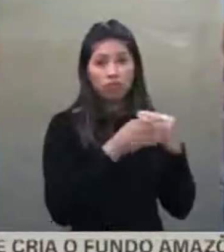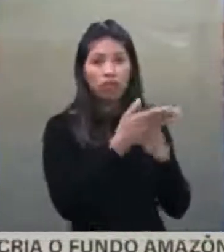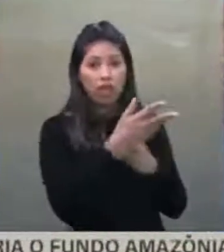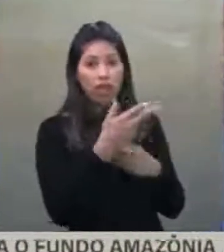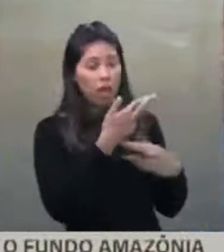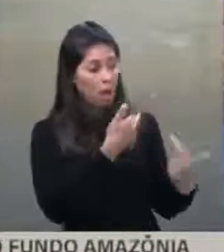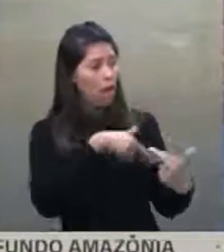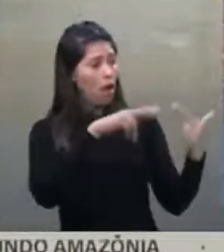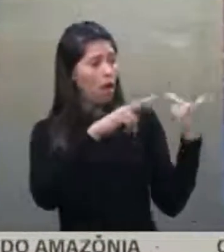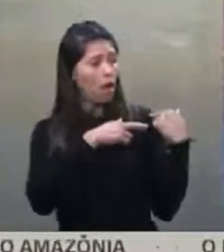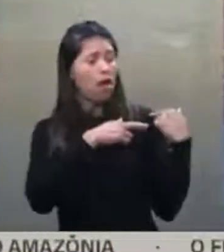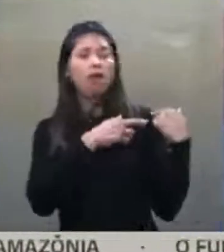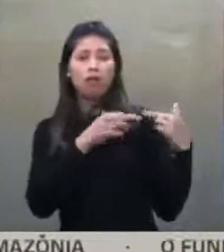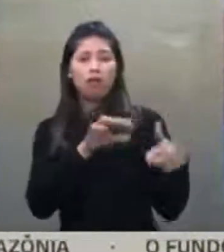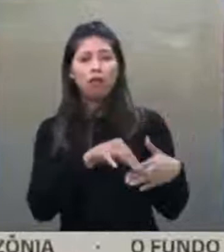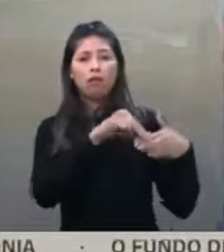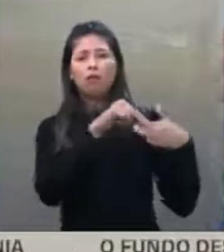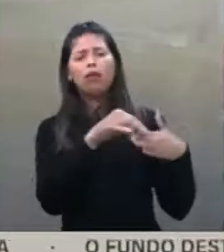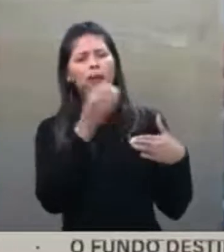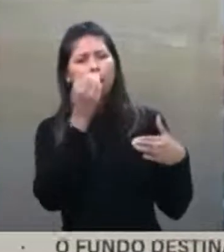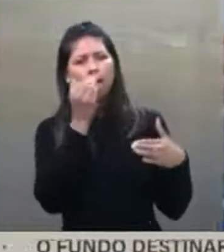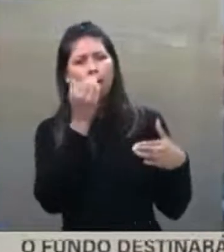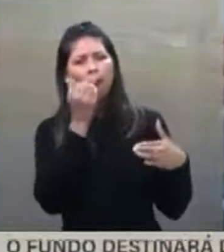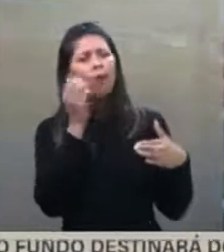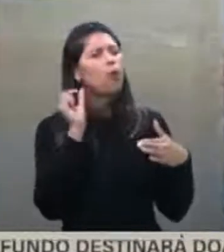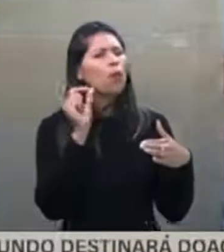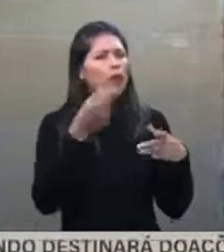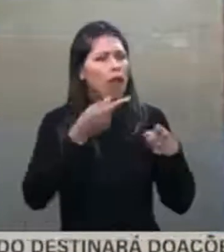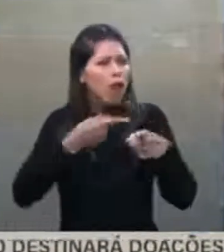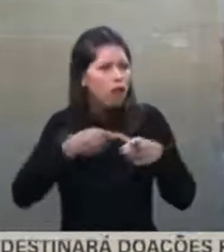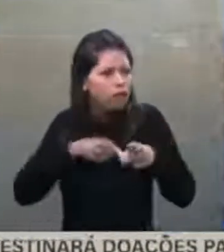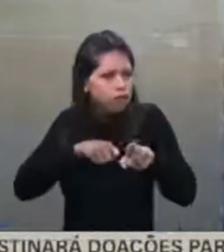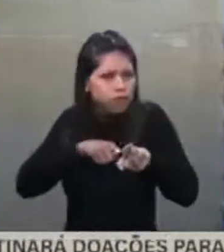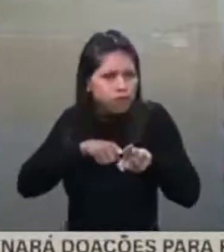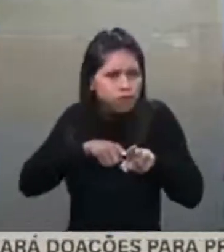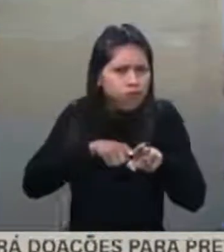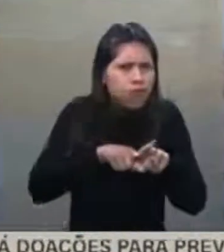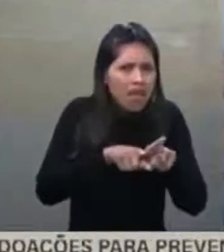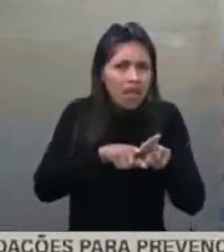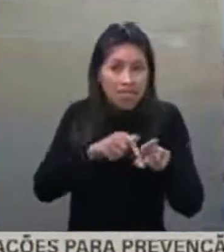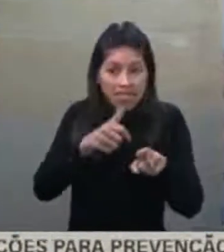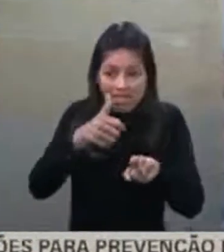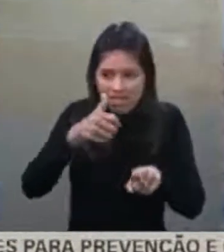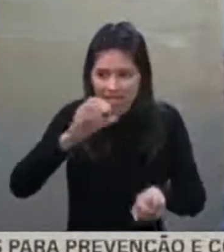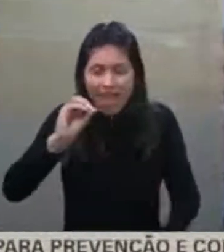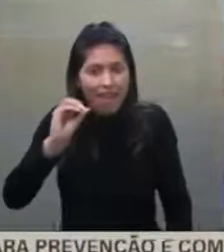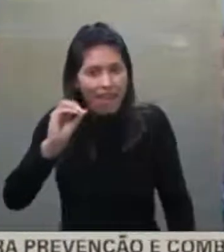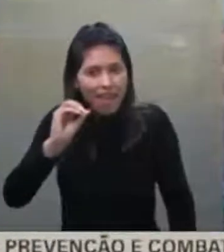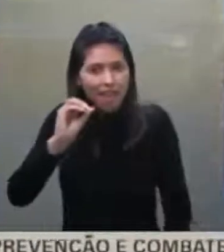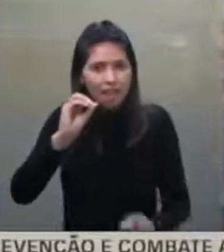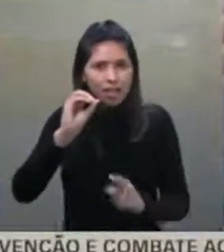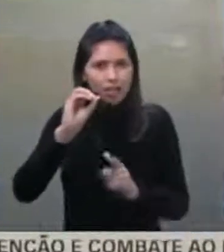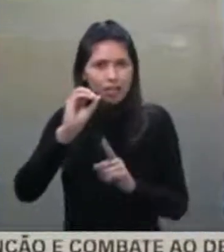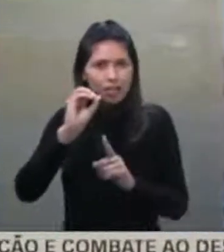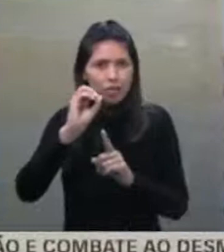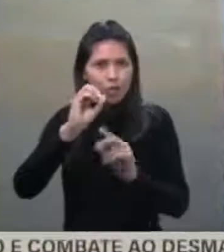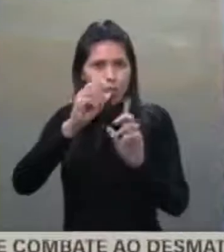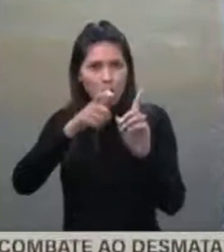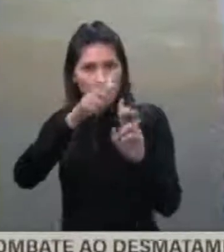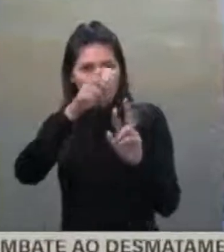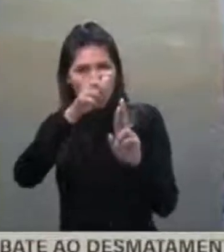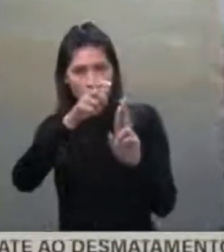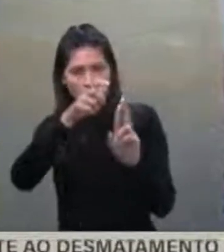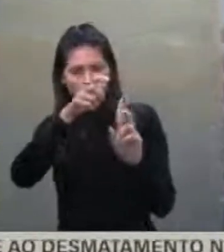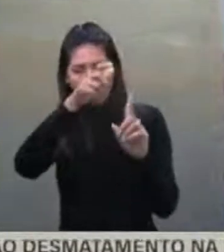empate, tem dez ministros do Supremo há quase quatro meses